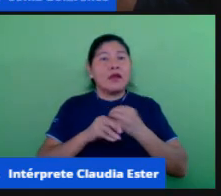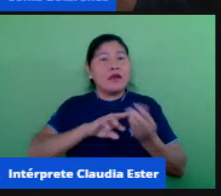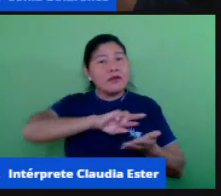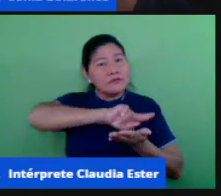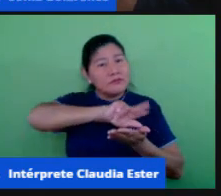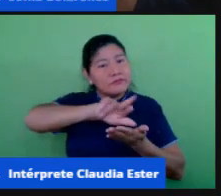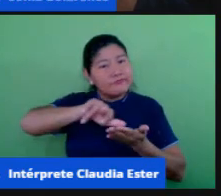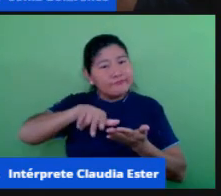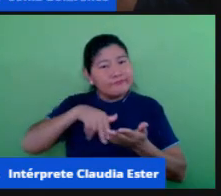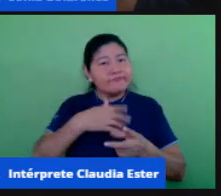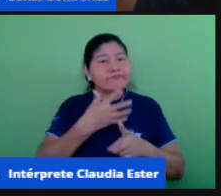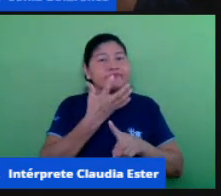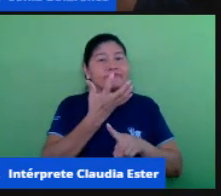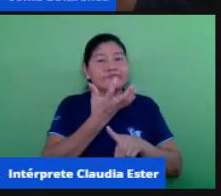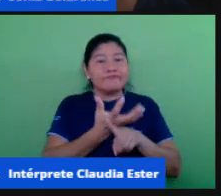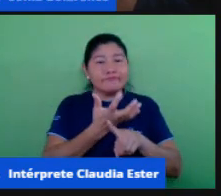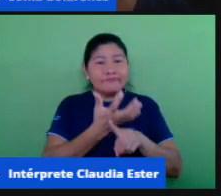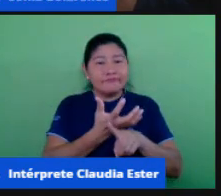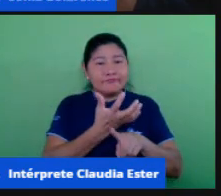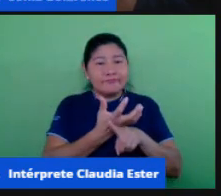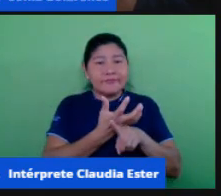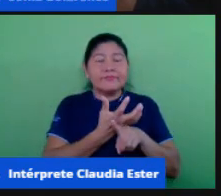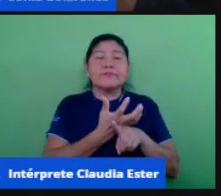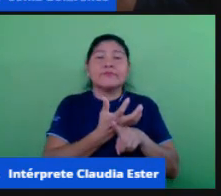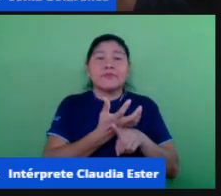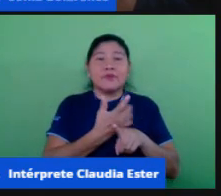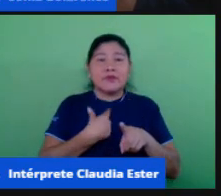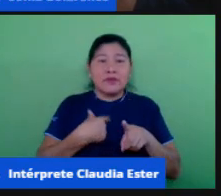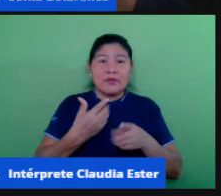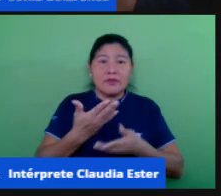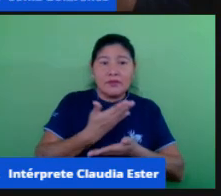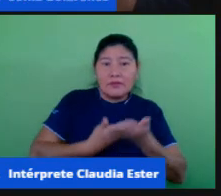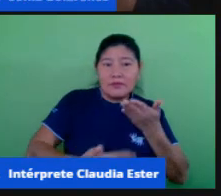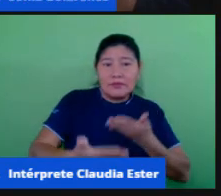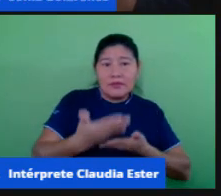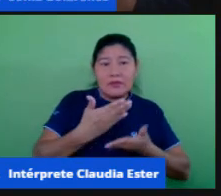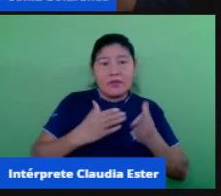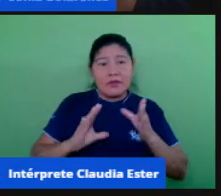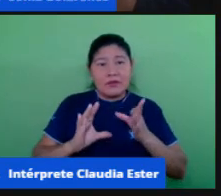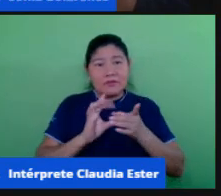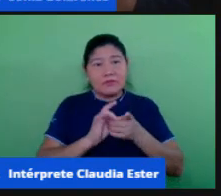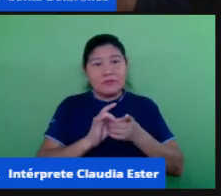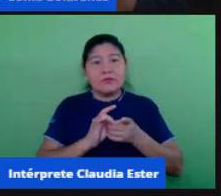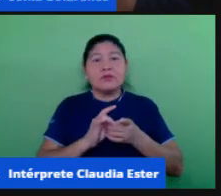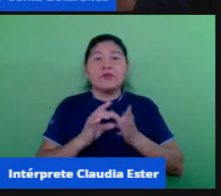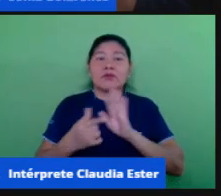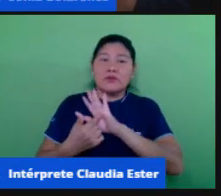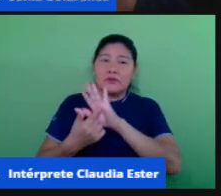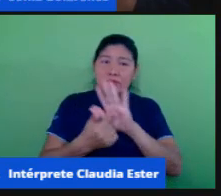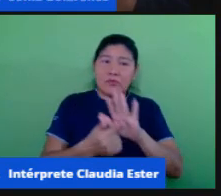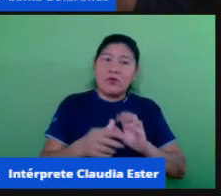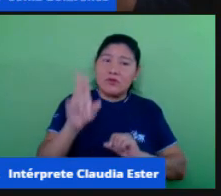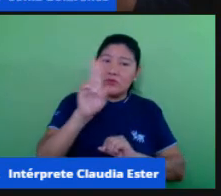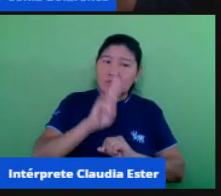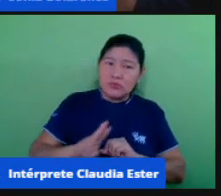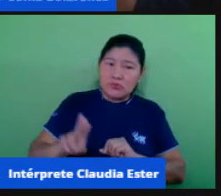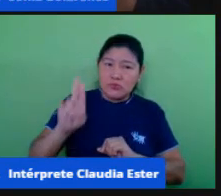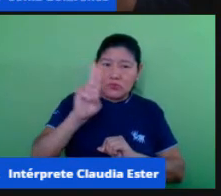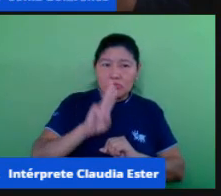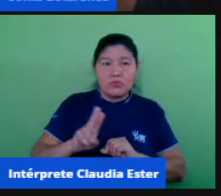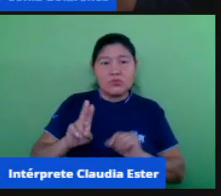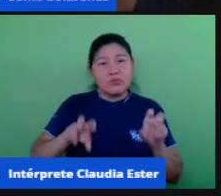pedagógicas e que inclui entre outros um razoável conhecimento do uso do computador